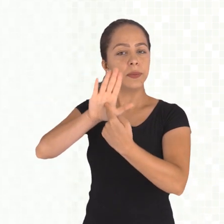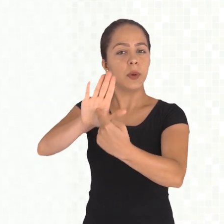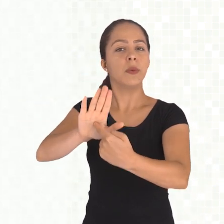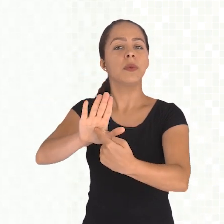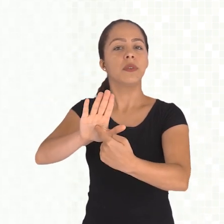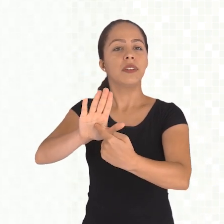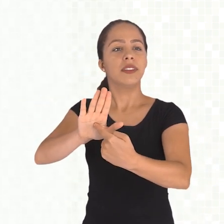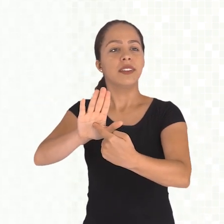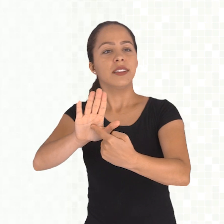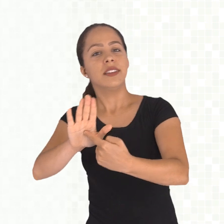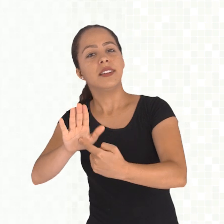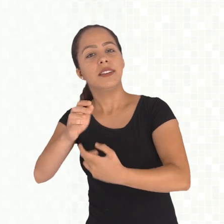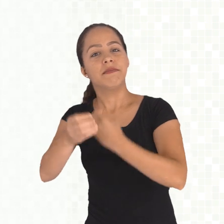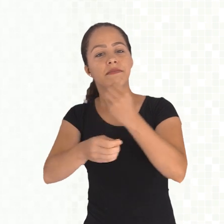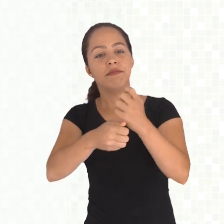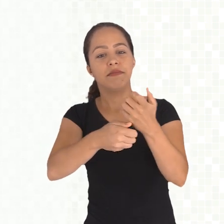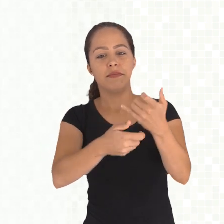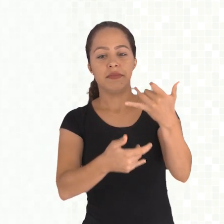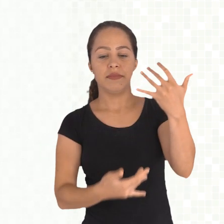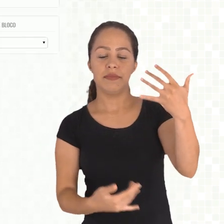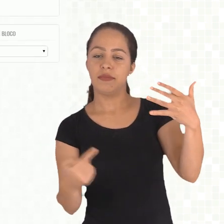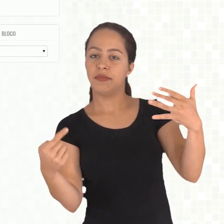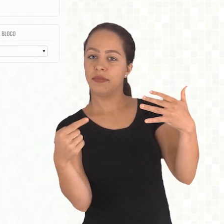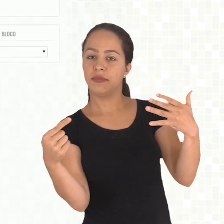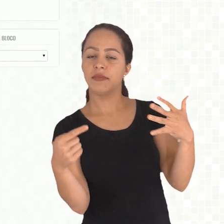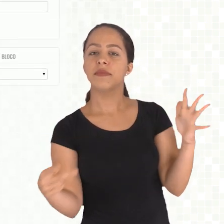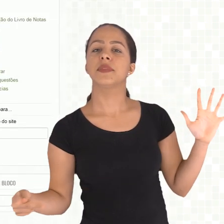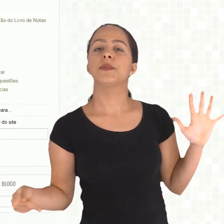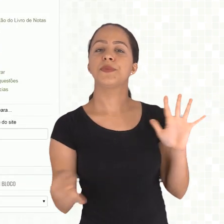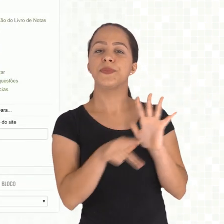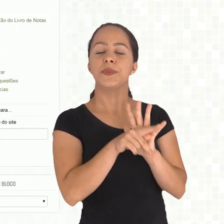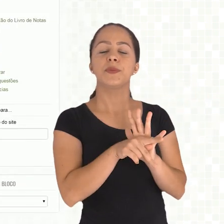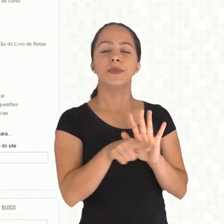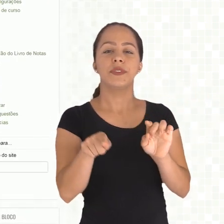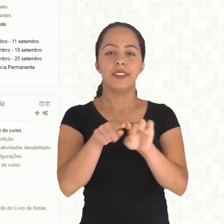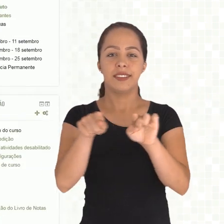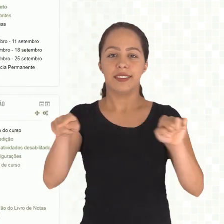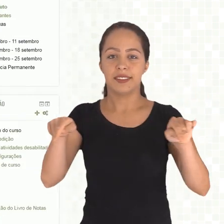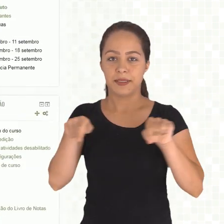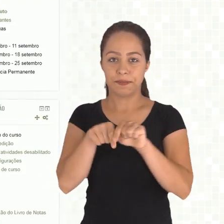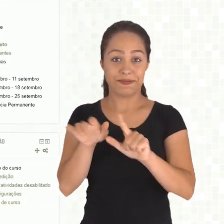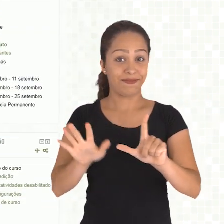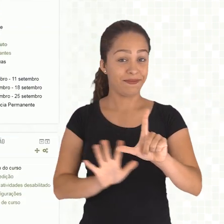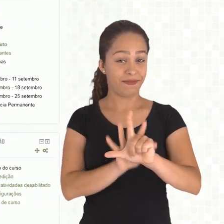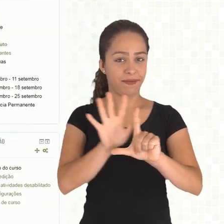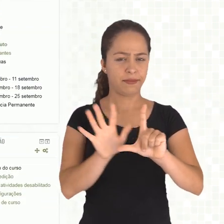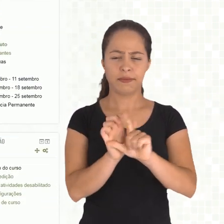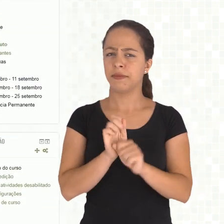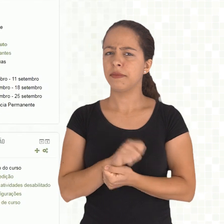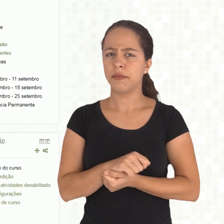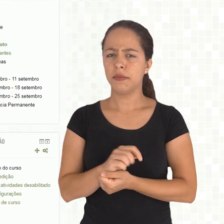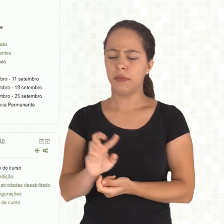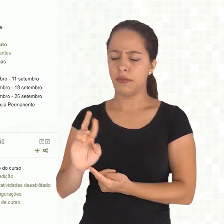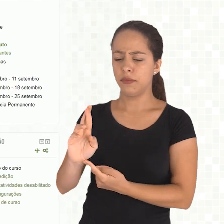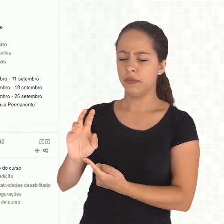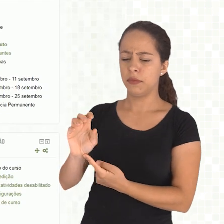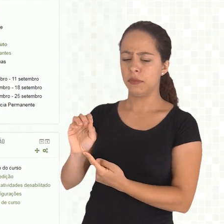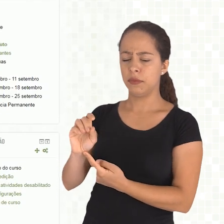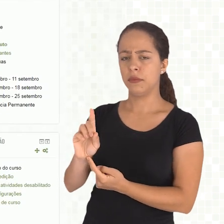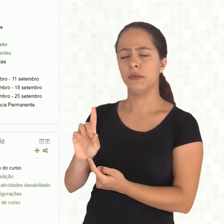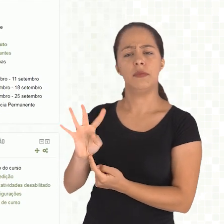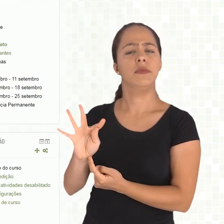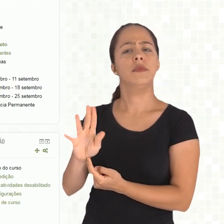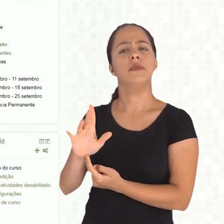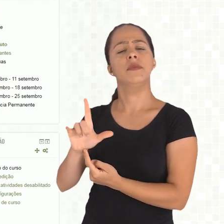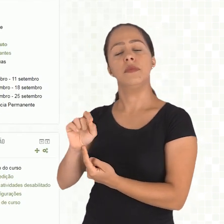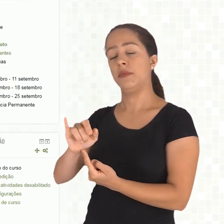parte de conteúdo da sala virtual, tá certo? Um rótulo é como esse rótulo aqui, notícias e atividades